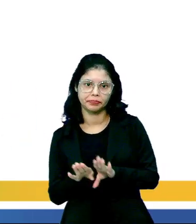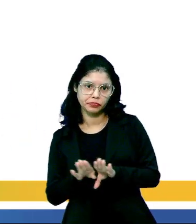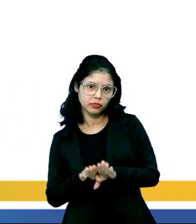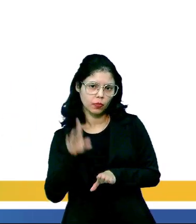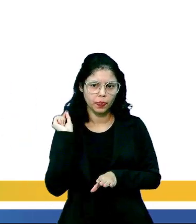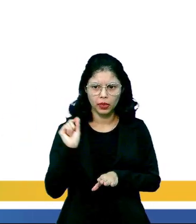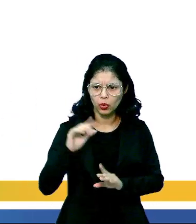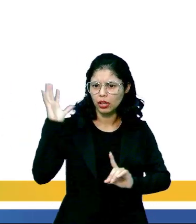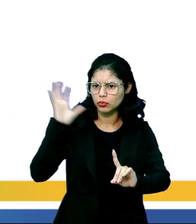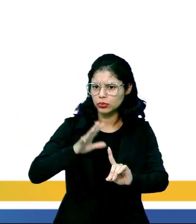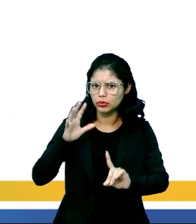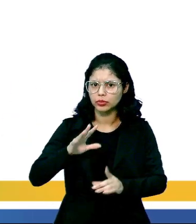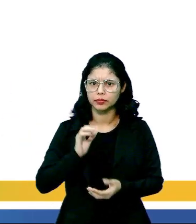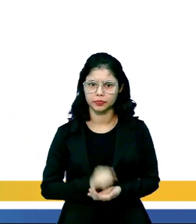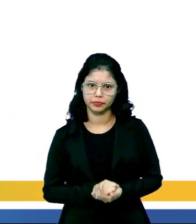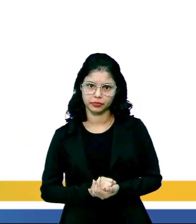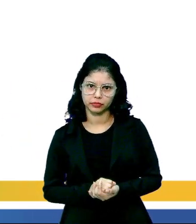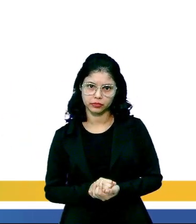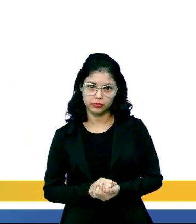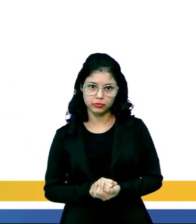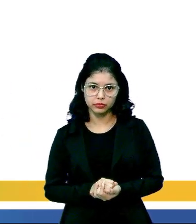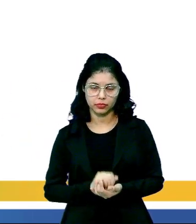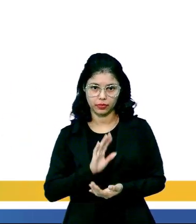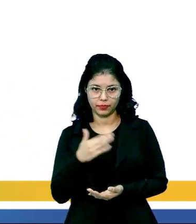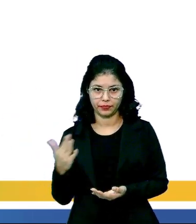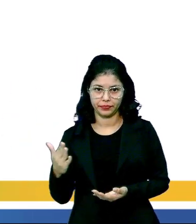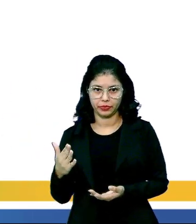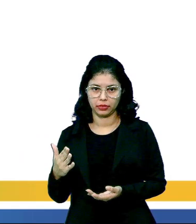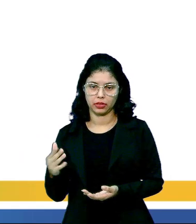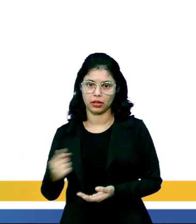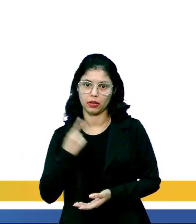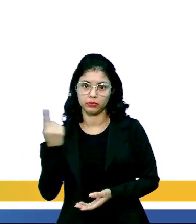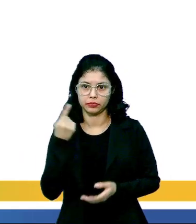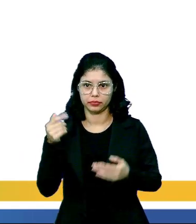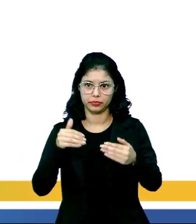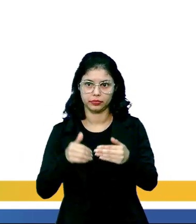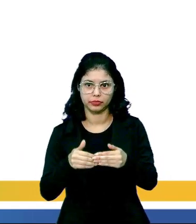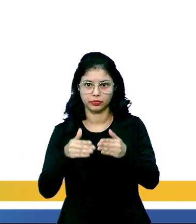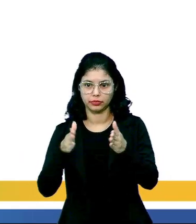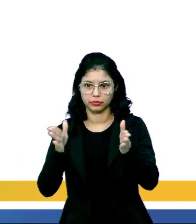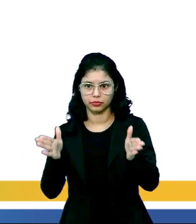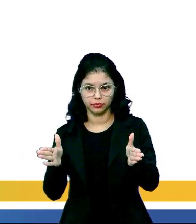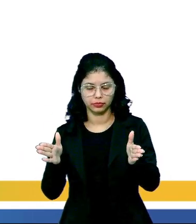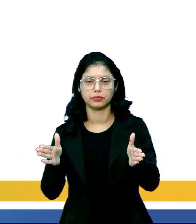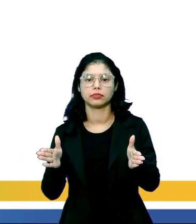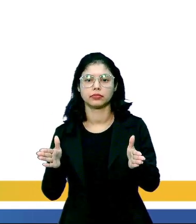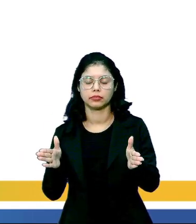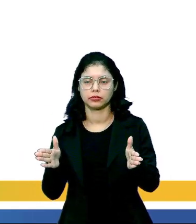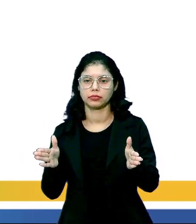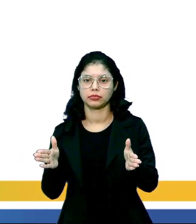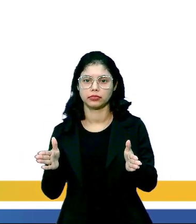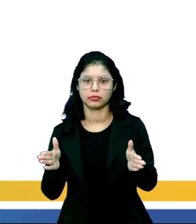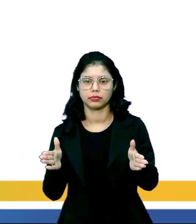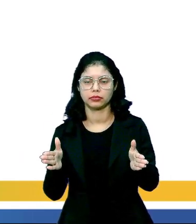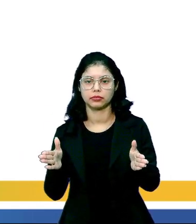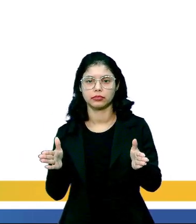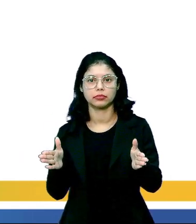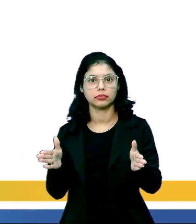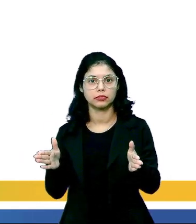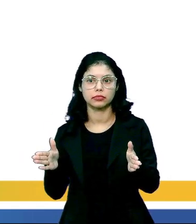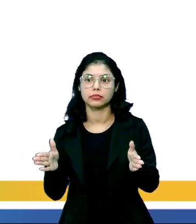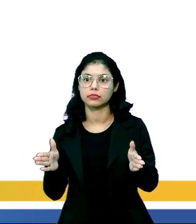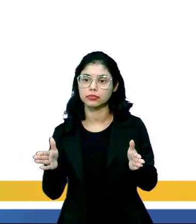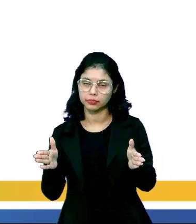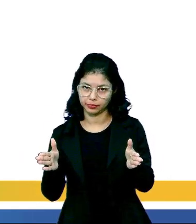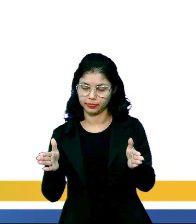O que ela influencia no estômago? Quando a intensidade luminosa está alta, segue o quadro aí, ela faz o quê? O